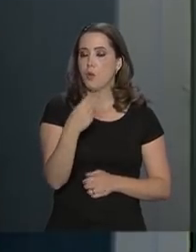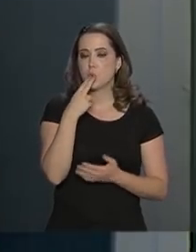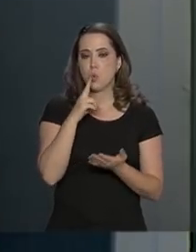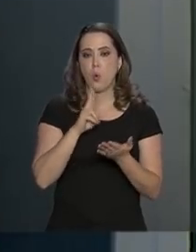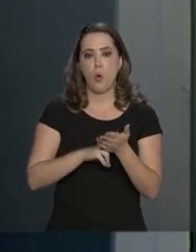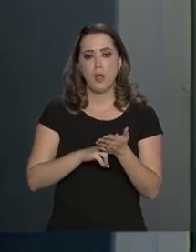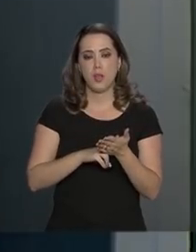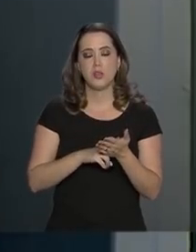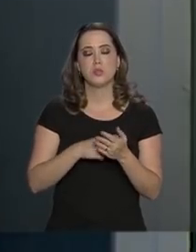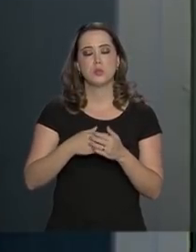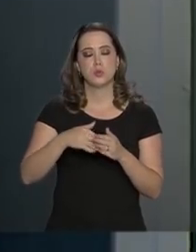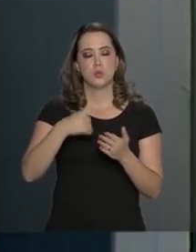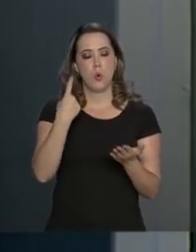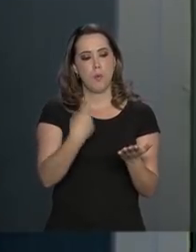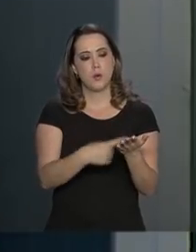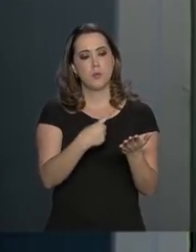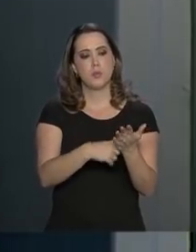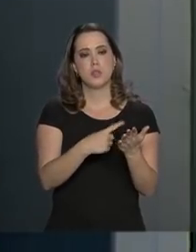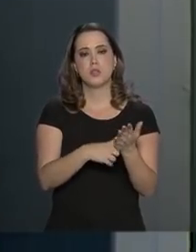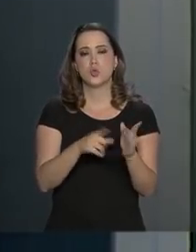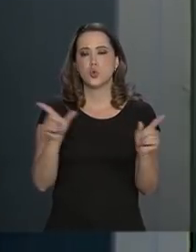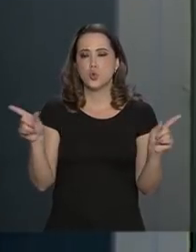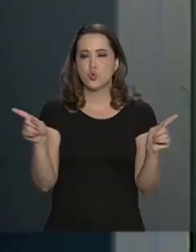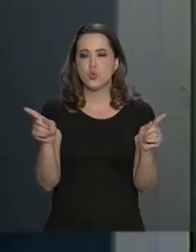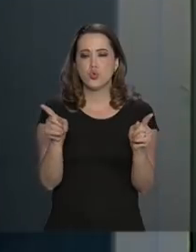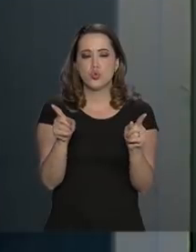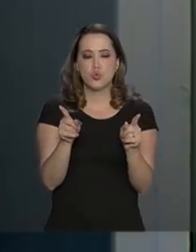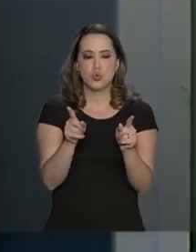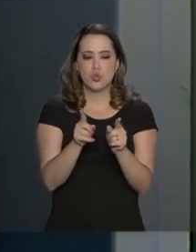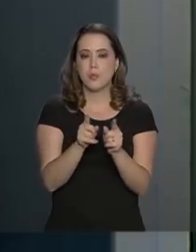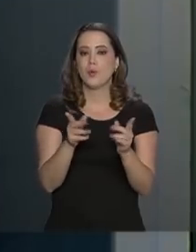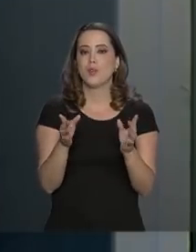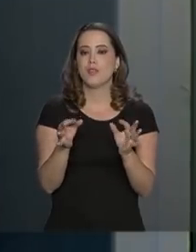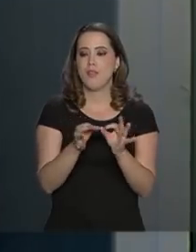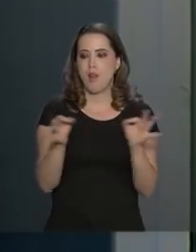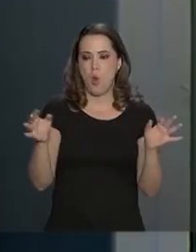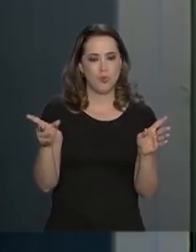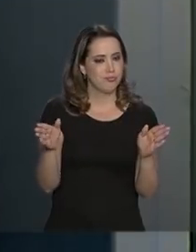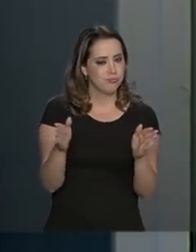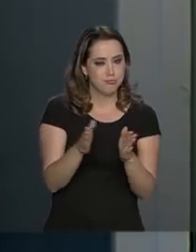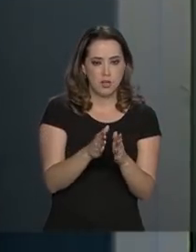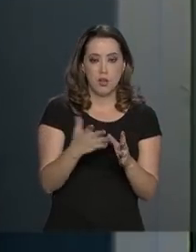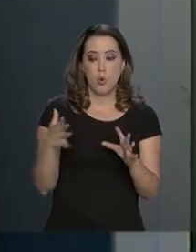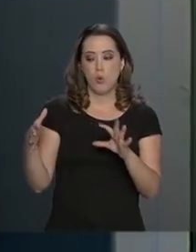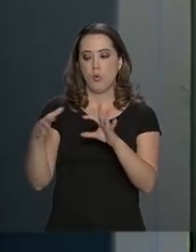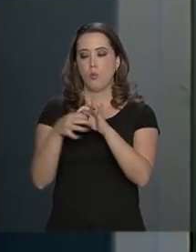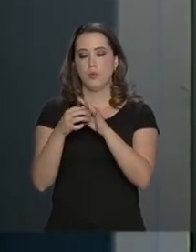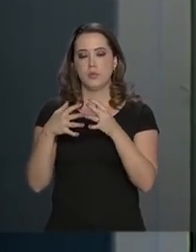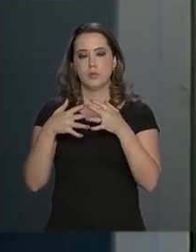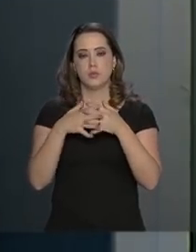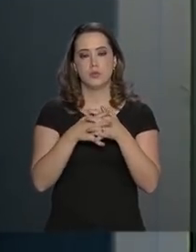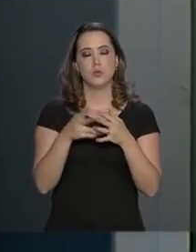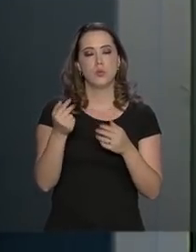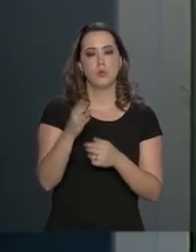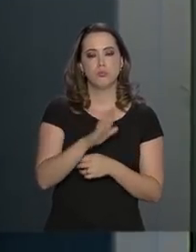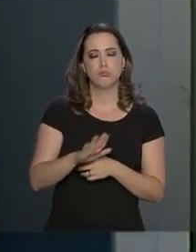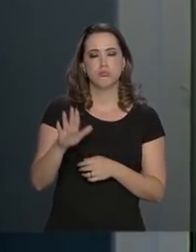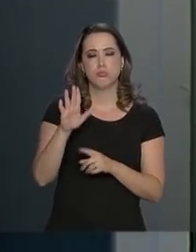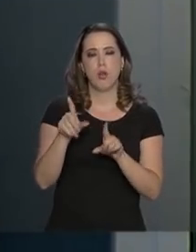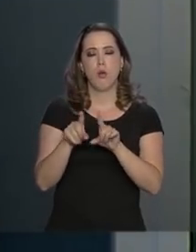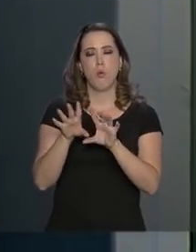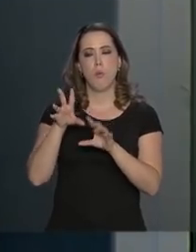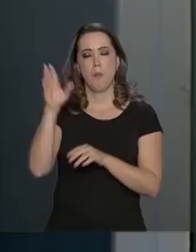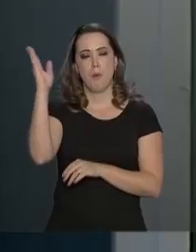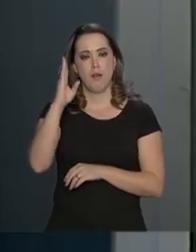cumprem a missão de encurtar distâncias. Como agente de integração nacional, a